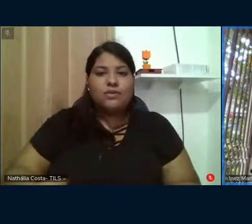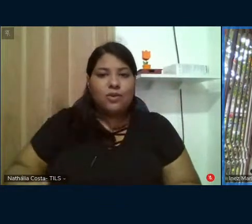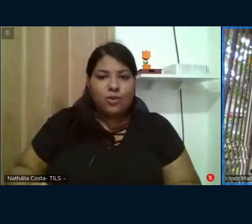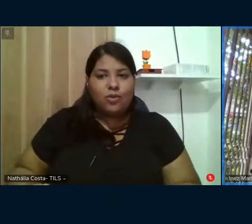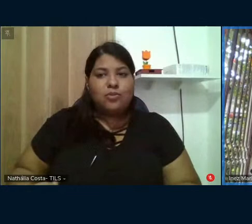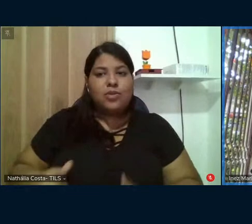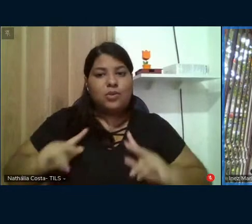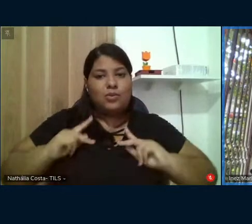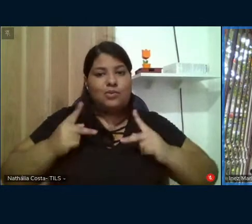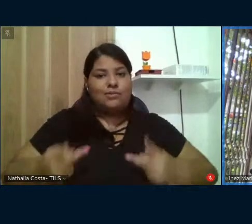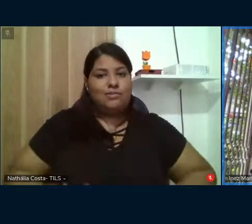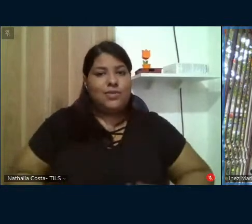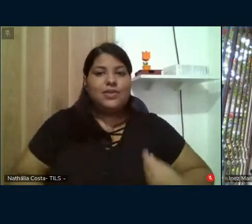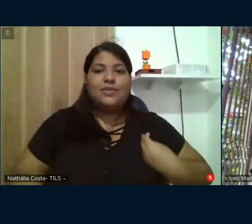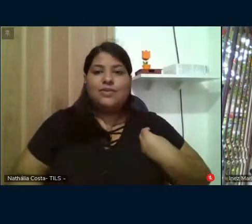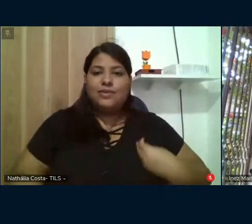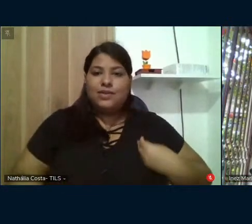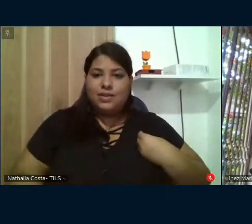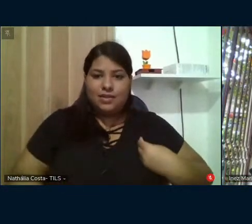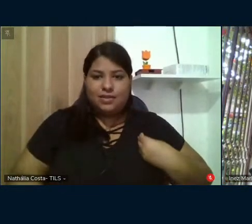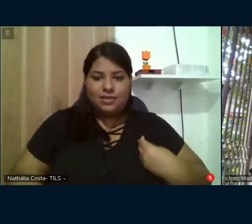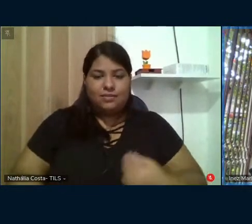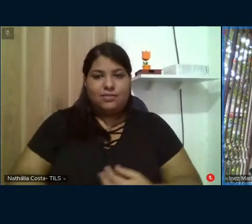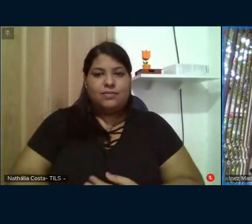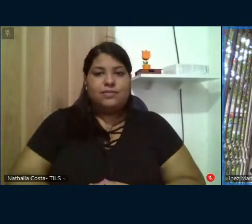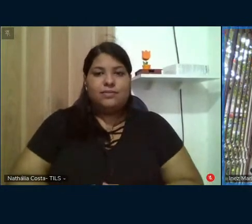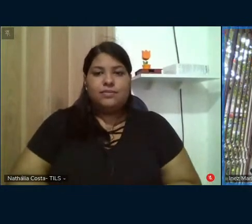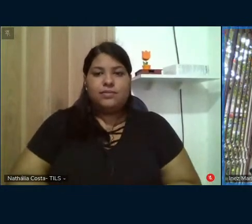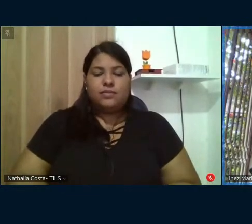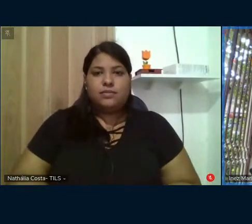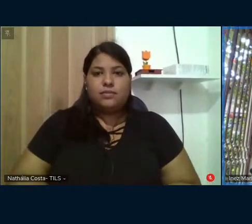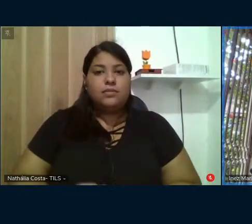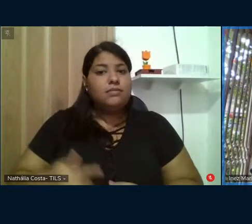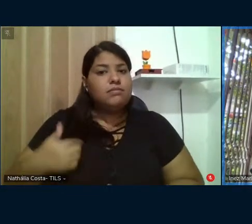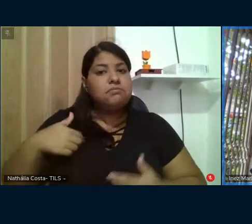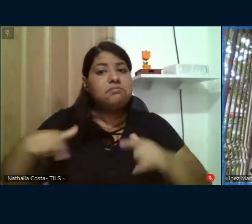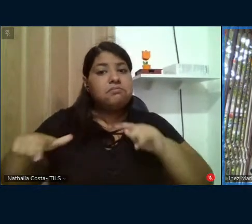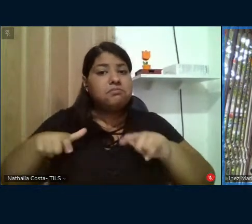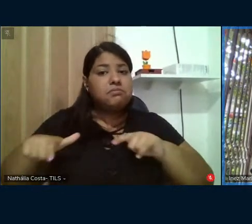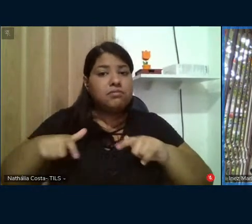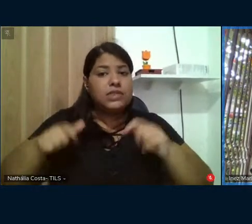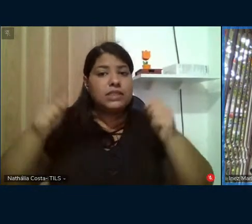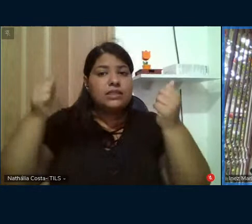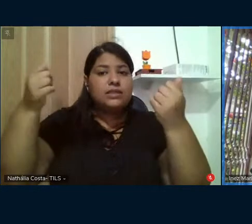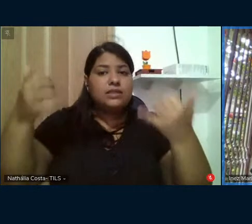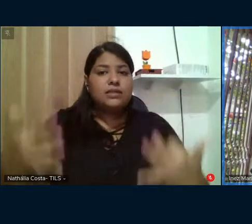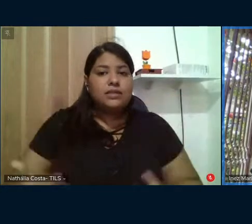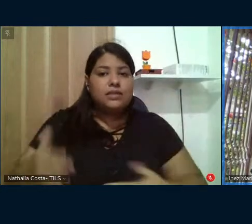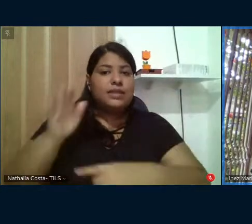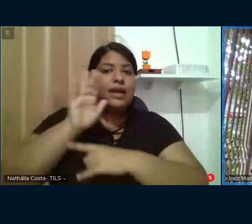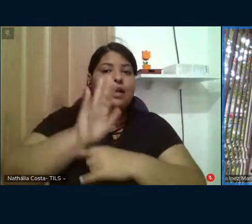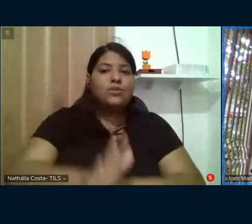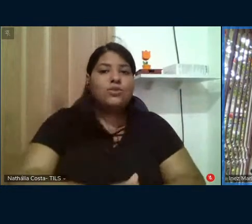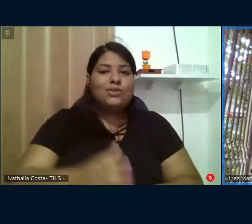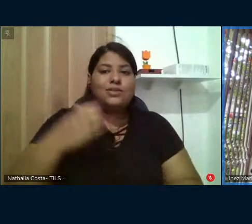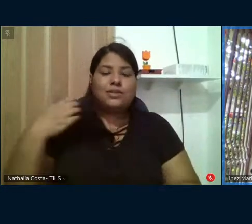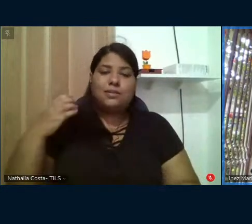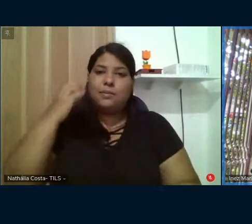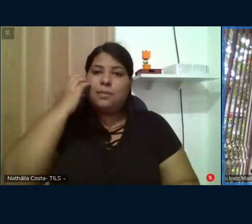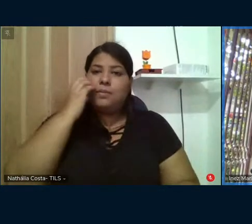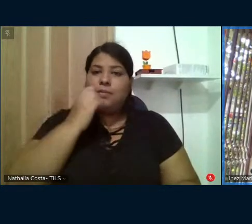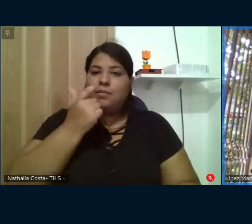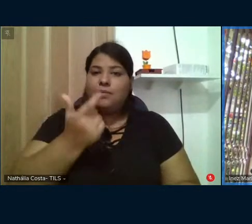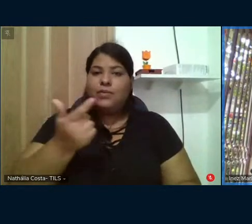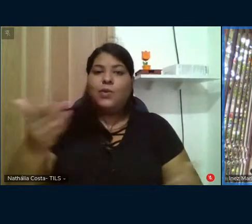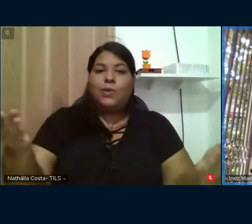humanização da vida, eu abordo aí a contribuição de Paulo Freire para a atualidade da